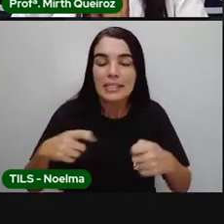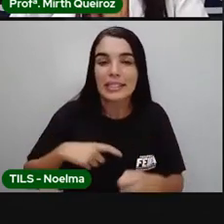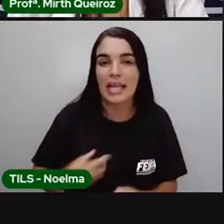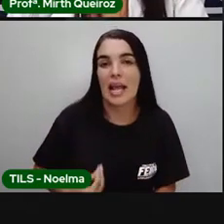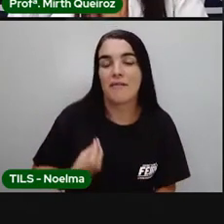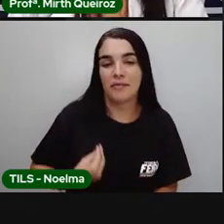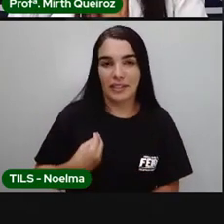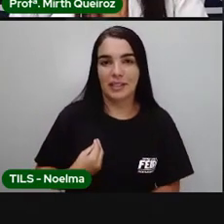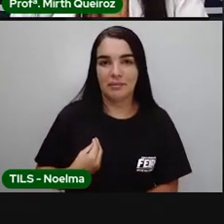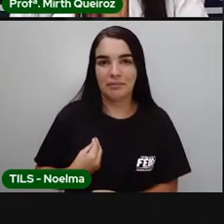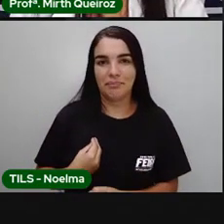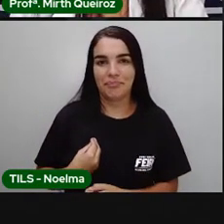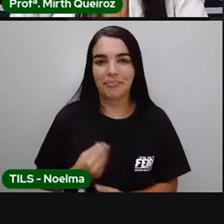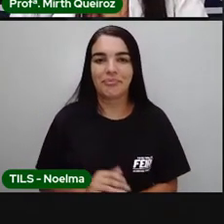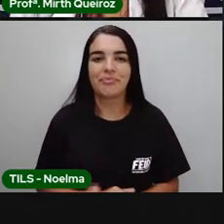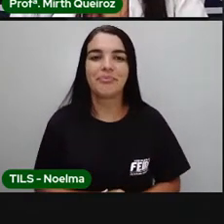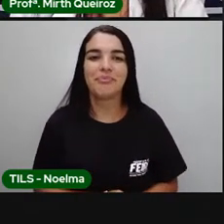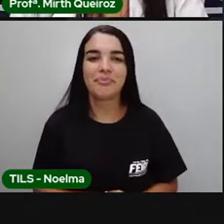dessa vida, né?